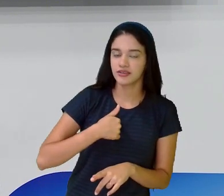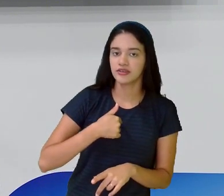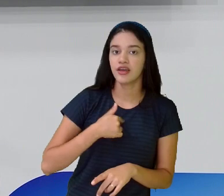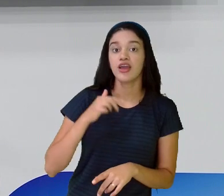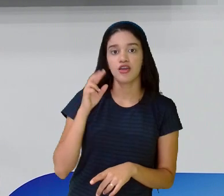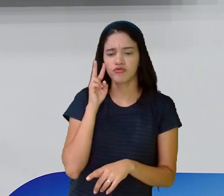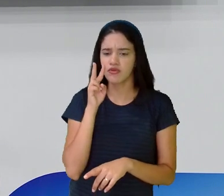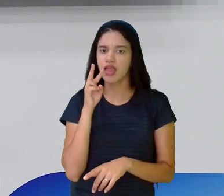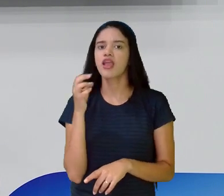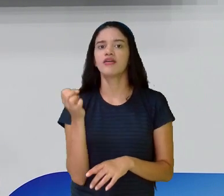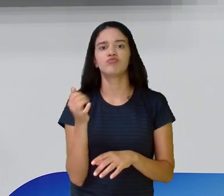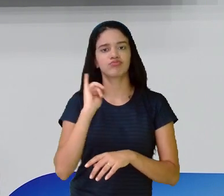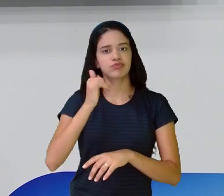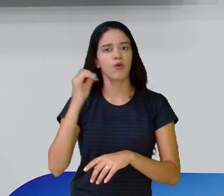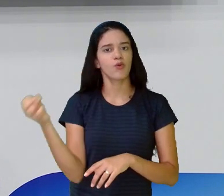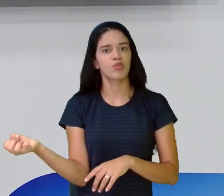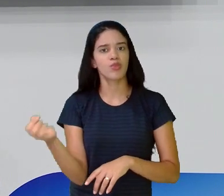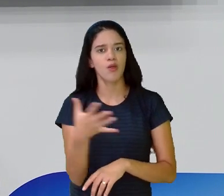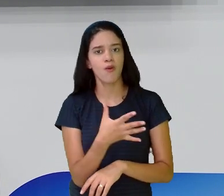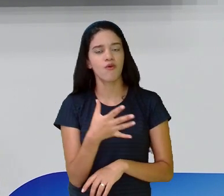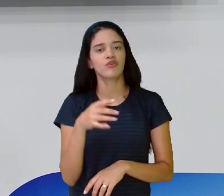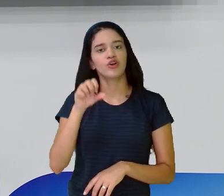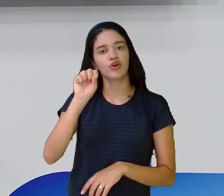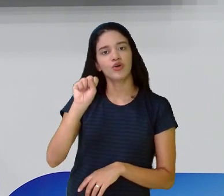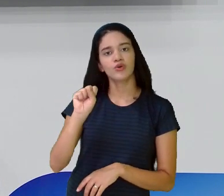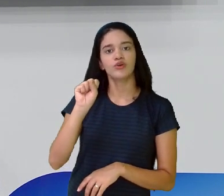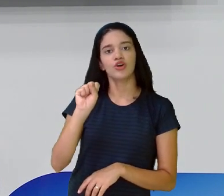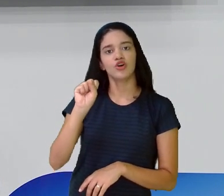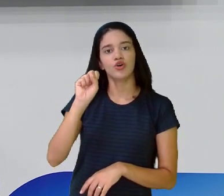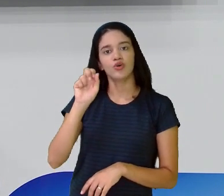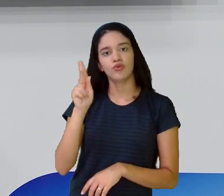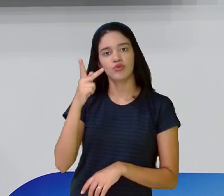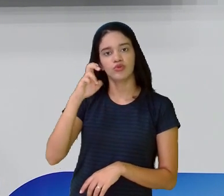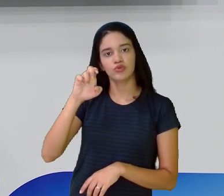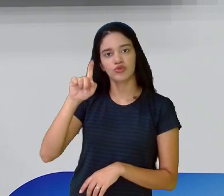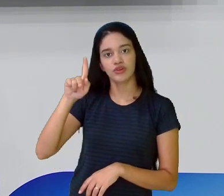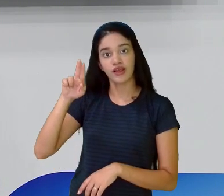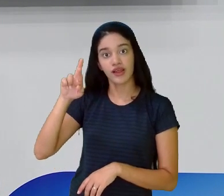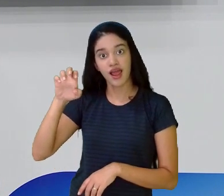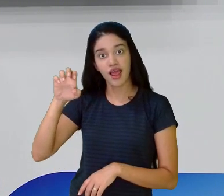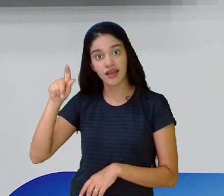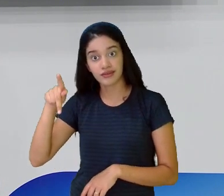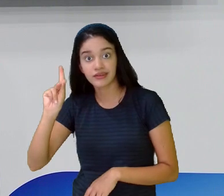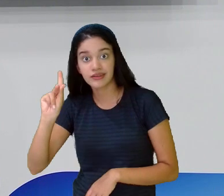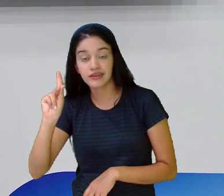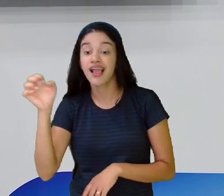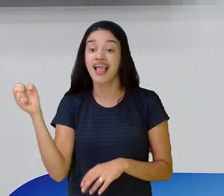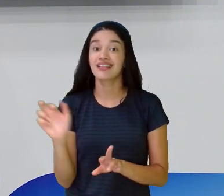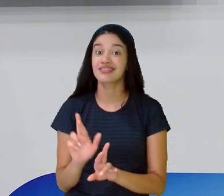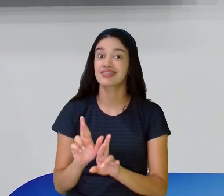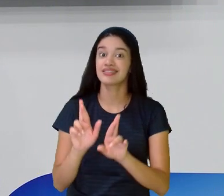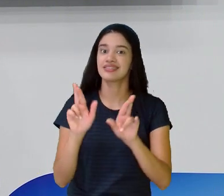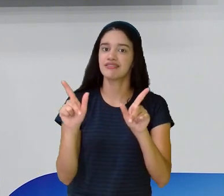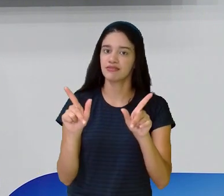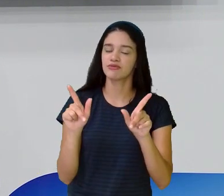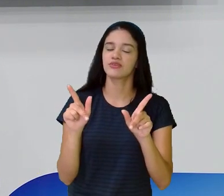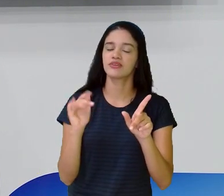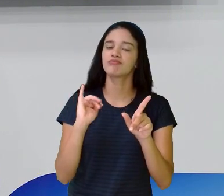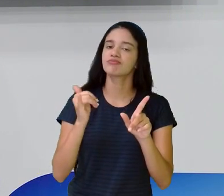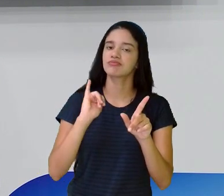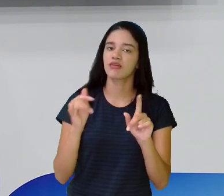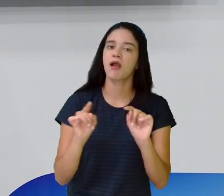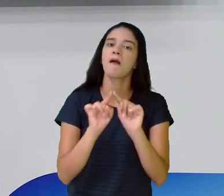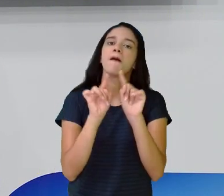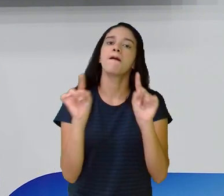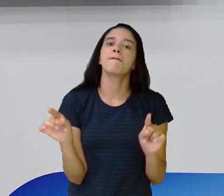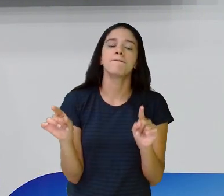conto novo. Que é o Shrek. O Shrek tem uma história aí bem diferente dos contos tradicionais. Mas que conta a